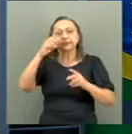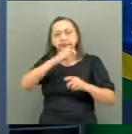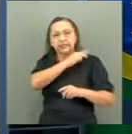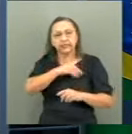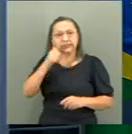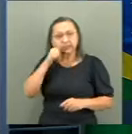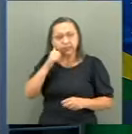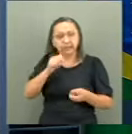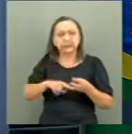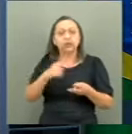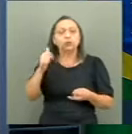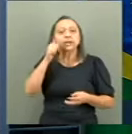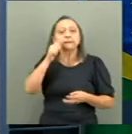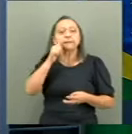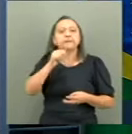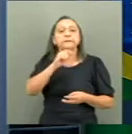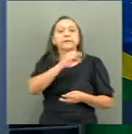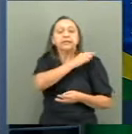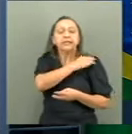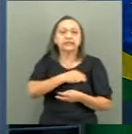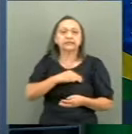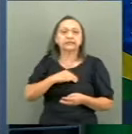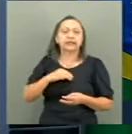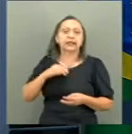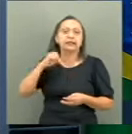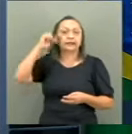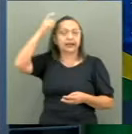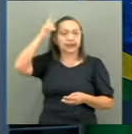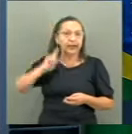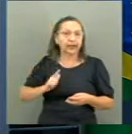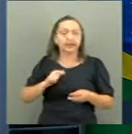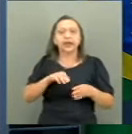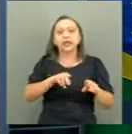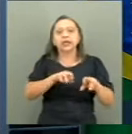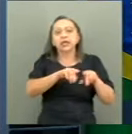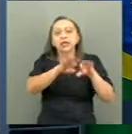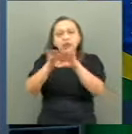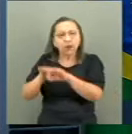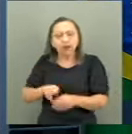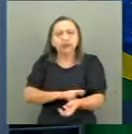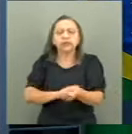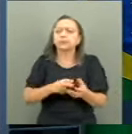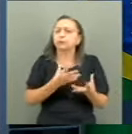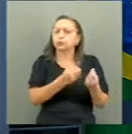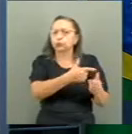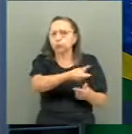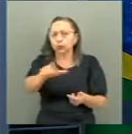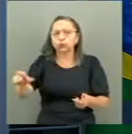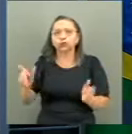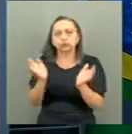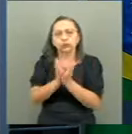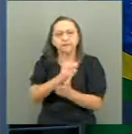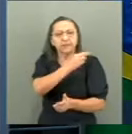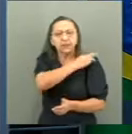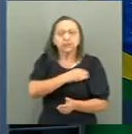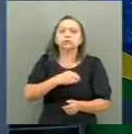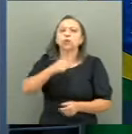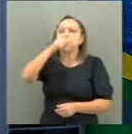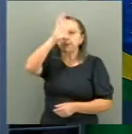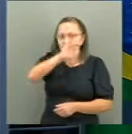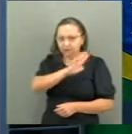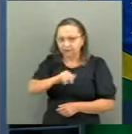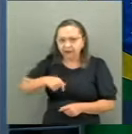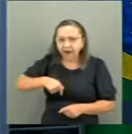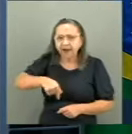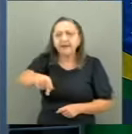ministra Aniele Franco da Igualdade Racial e tantos outros, o Brasil terá que ter e